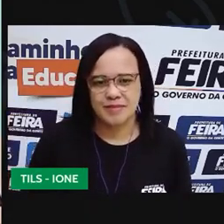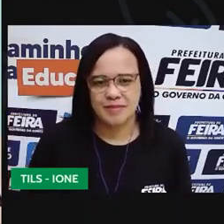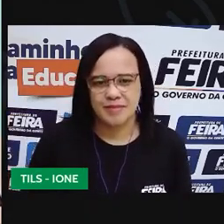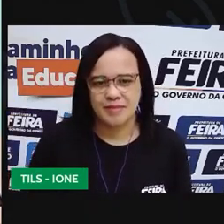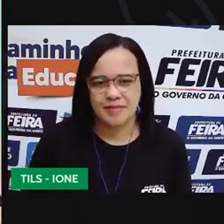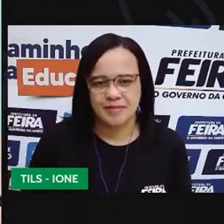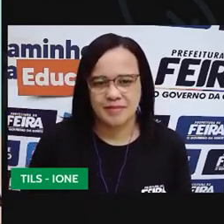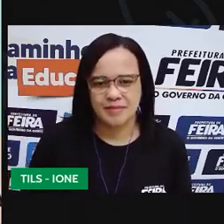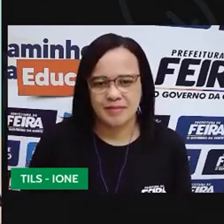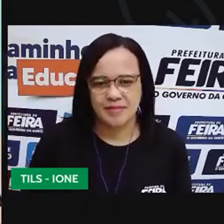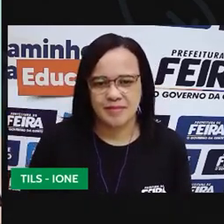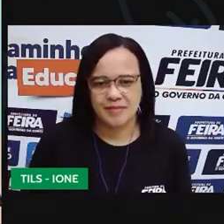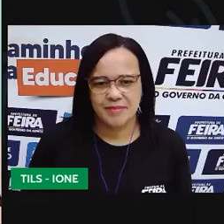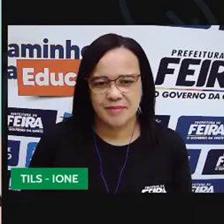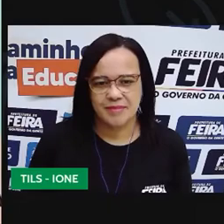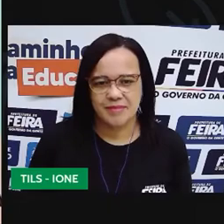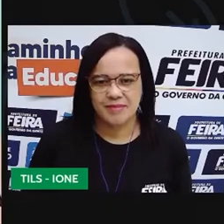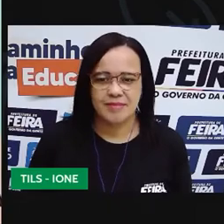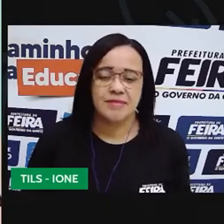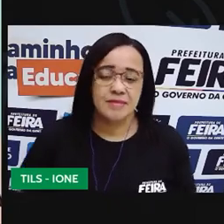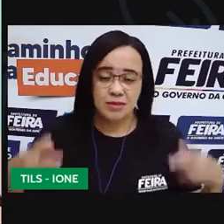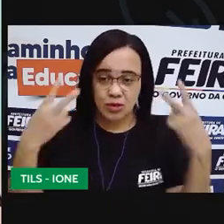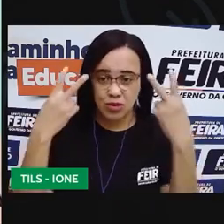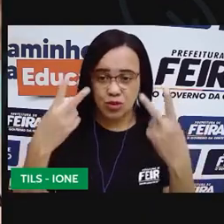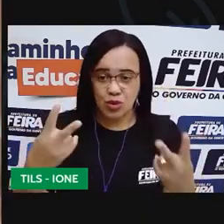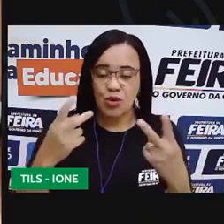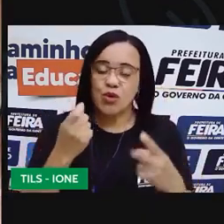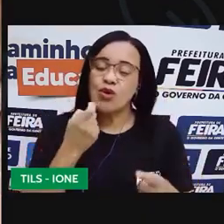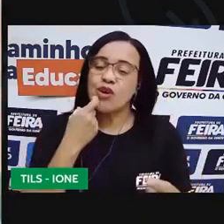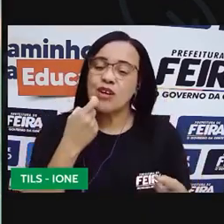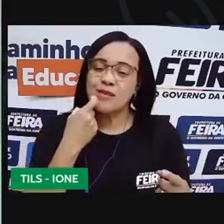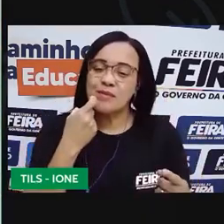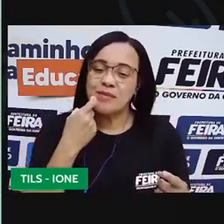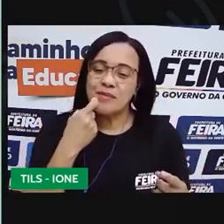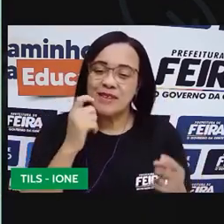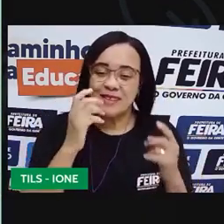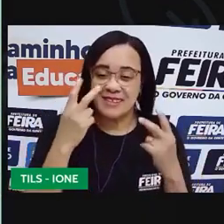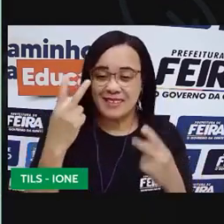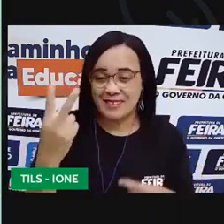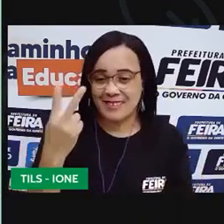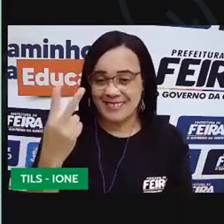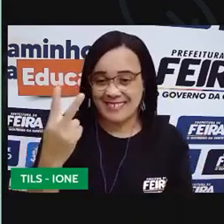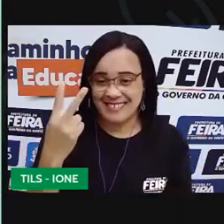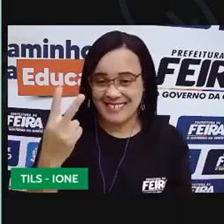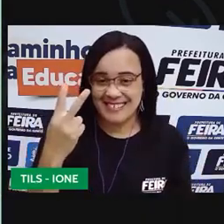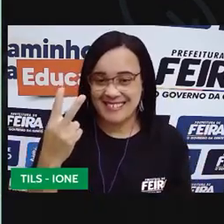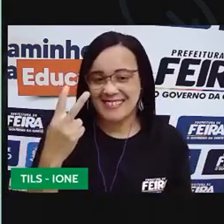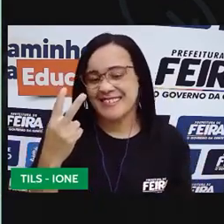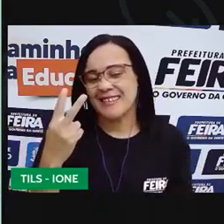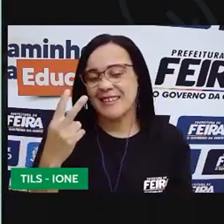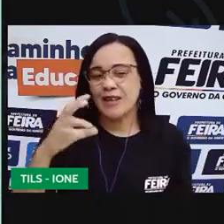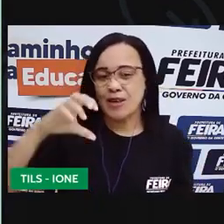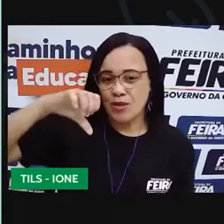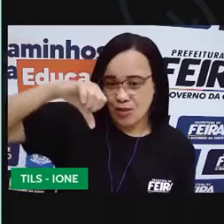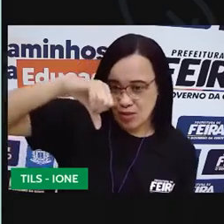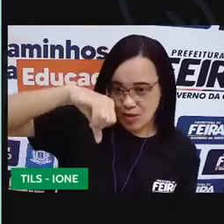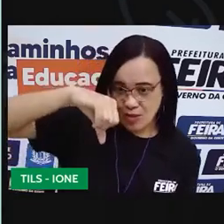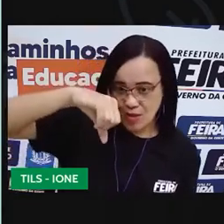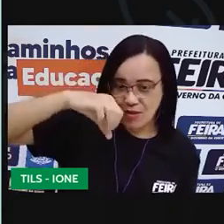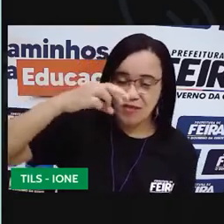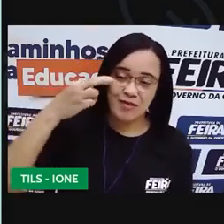e já tenho aqui dois peixes o 9 e o número